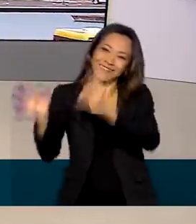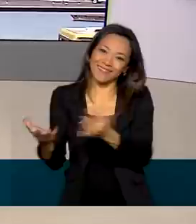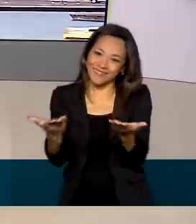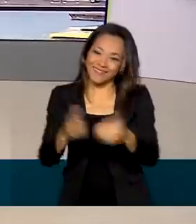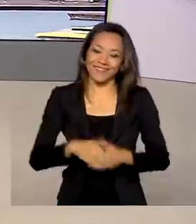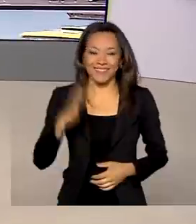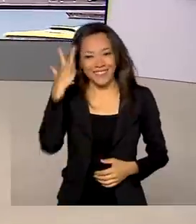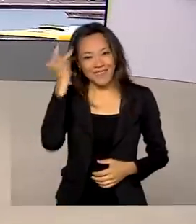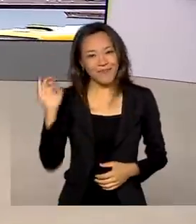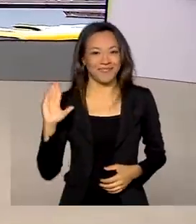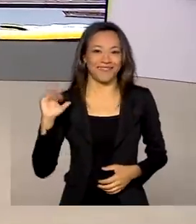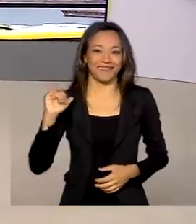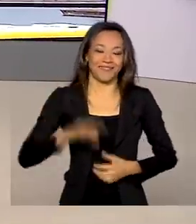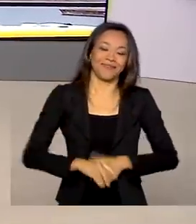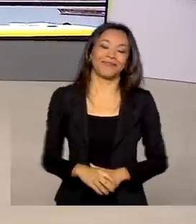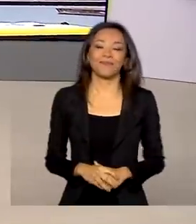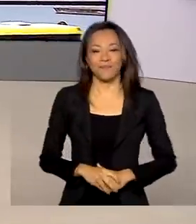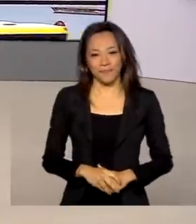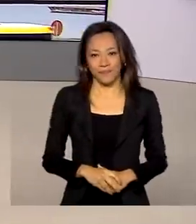audiência e até amanhã. Tchau, tchau.